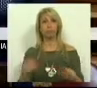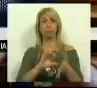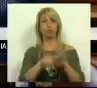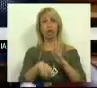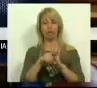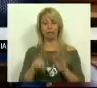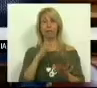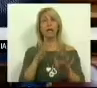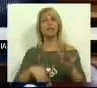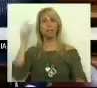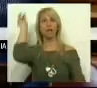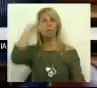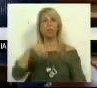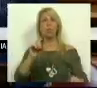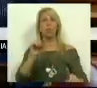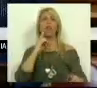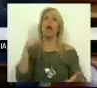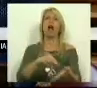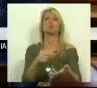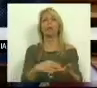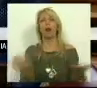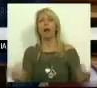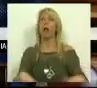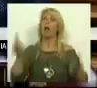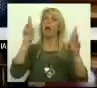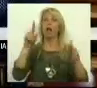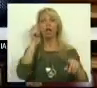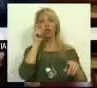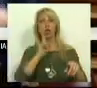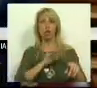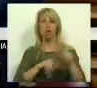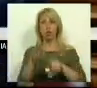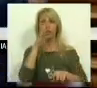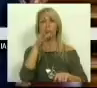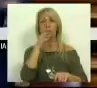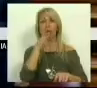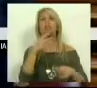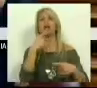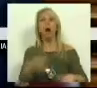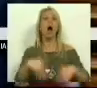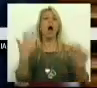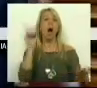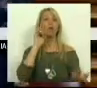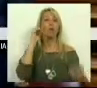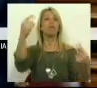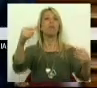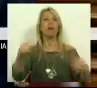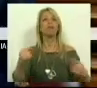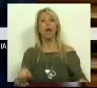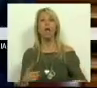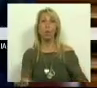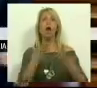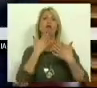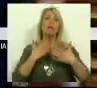Assembleia da República não estão à espera que as Sras. e os Srs. Deputados venham reconhecer mérito e que isso nos deixa aqui profundamente